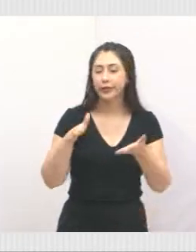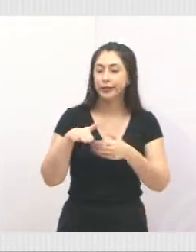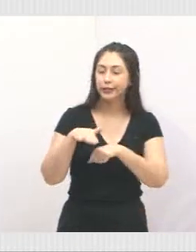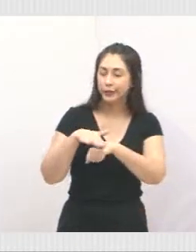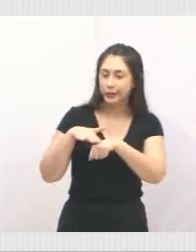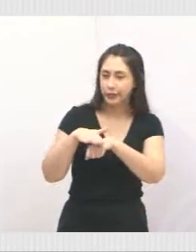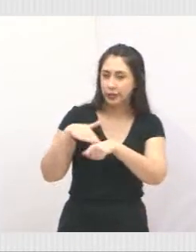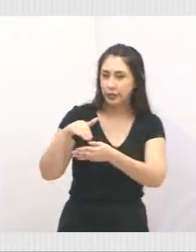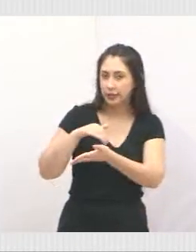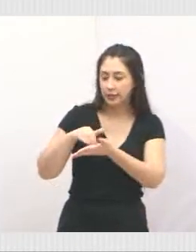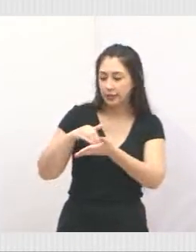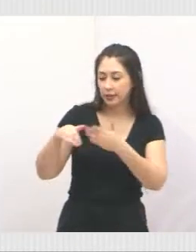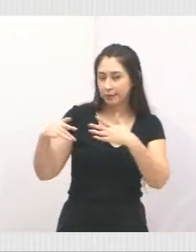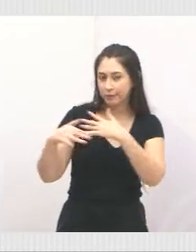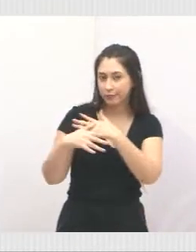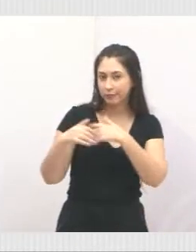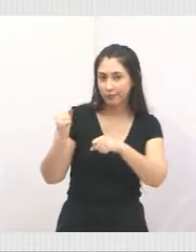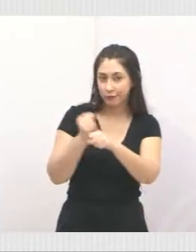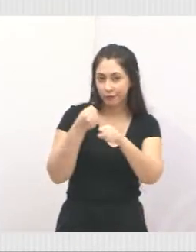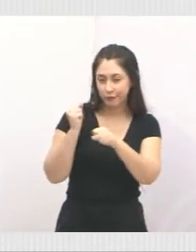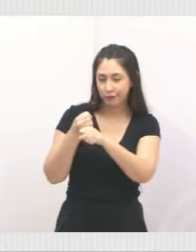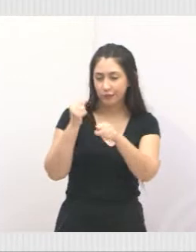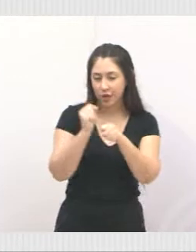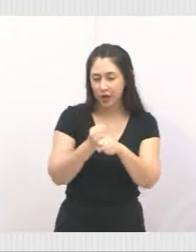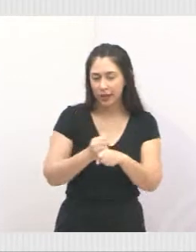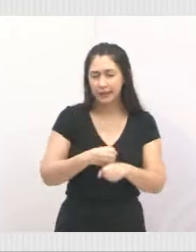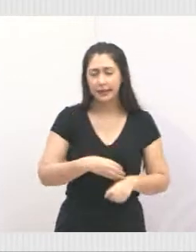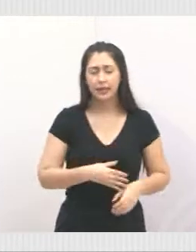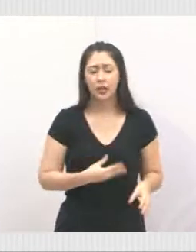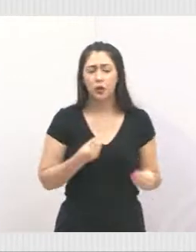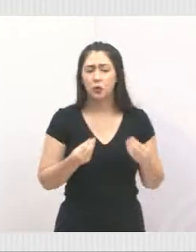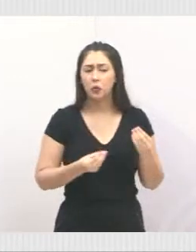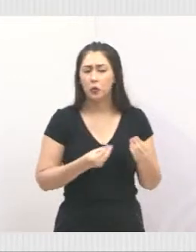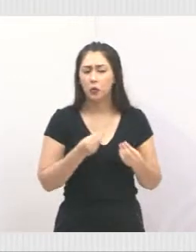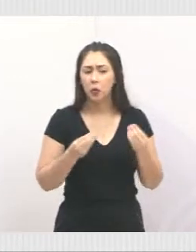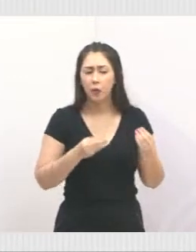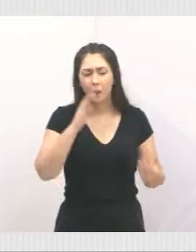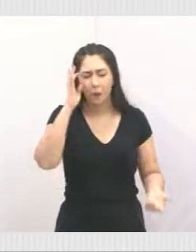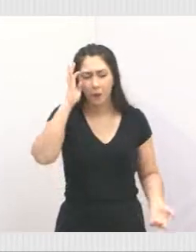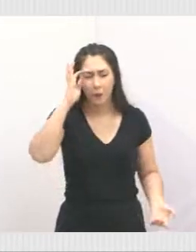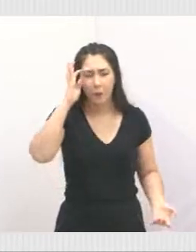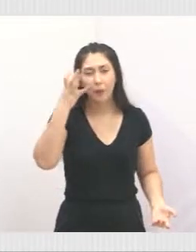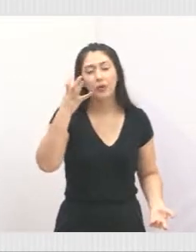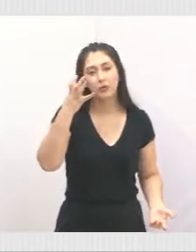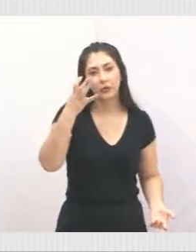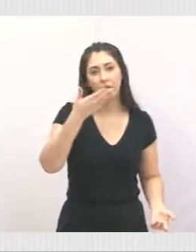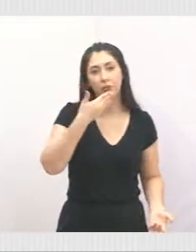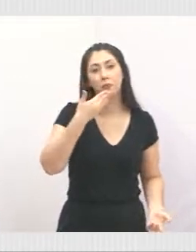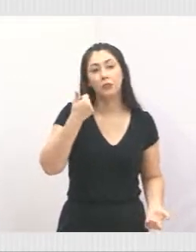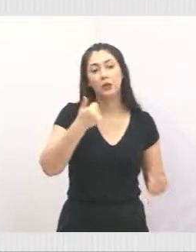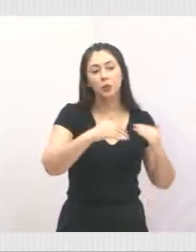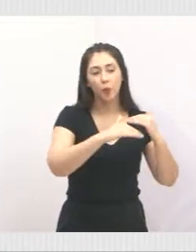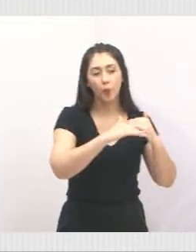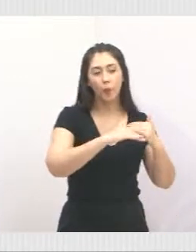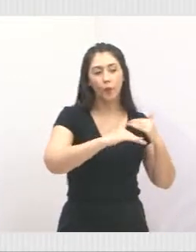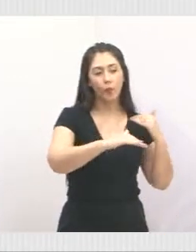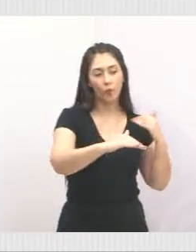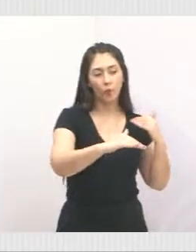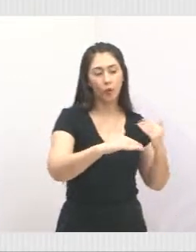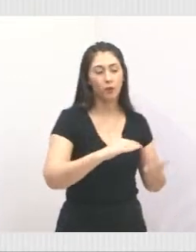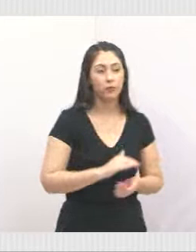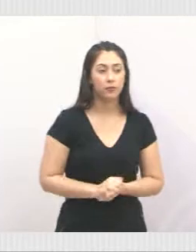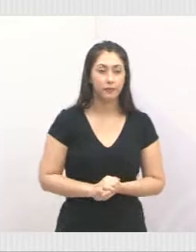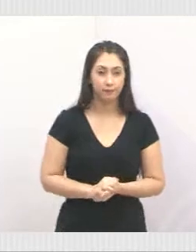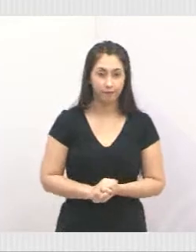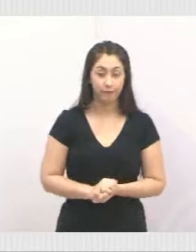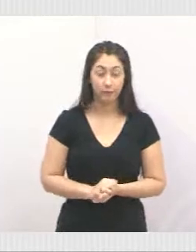infraestrutura para ver a melhor possível colocação do asfalto naquele local.